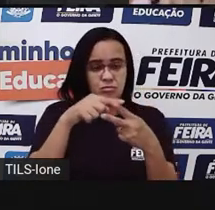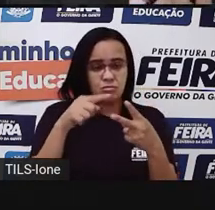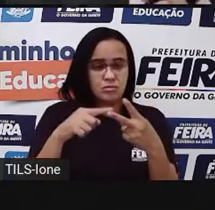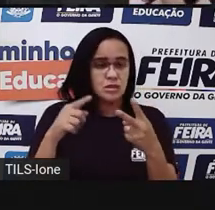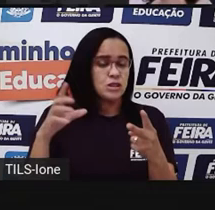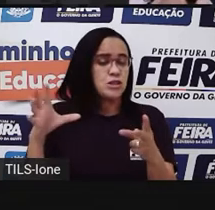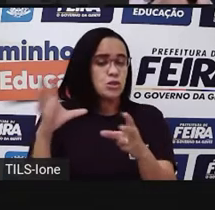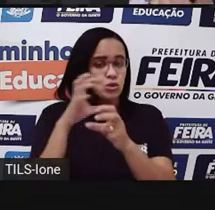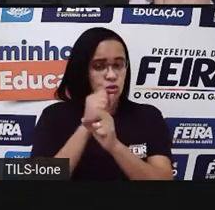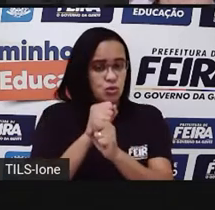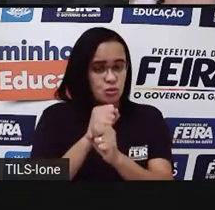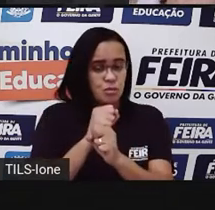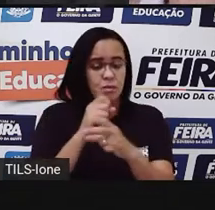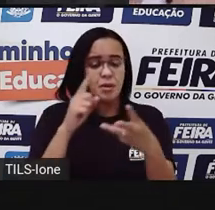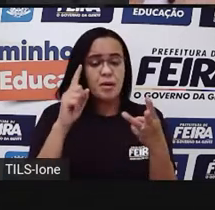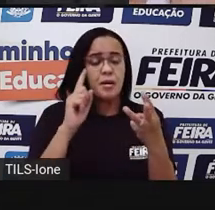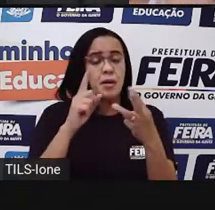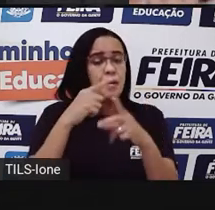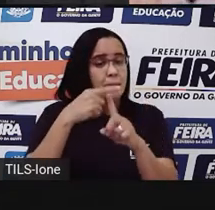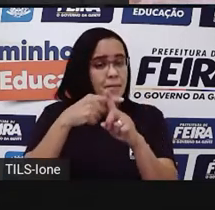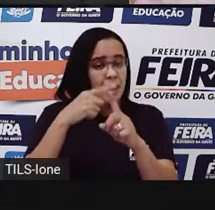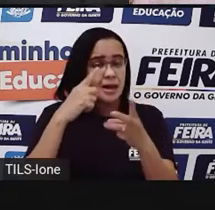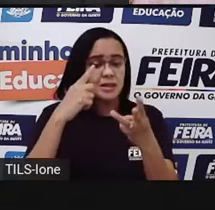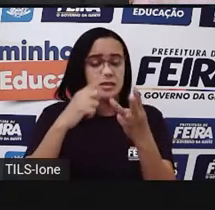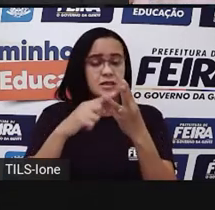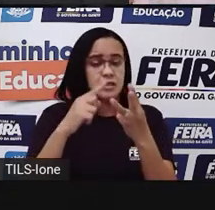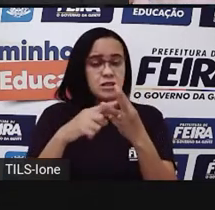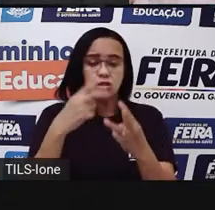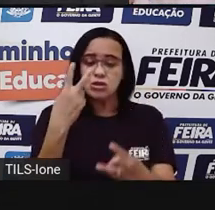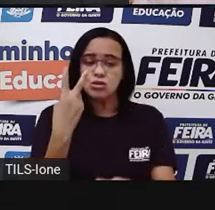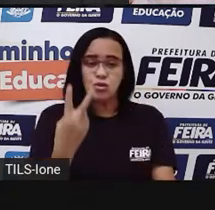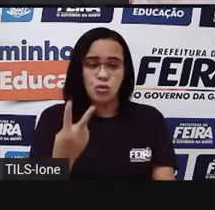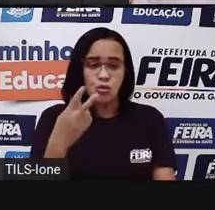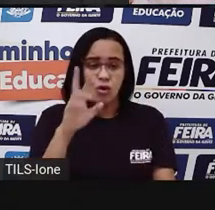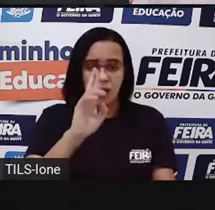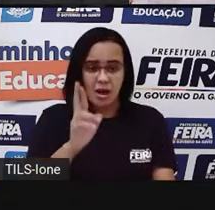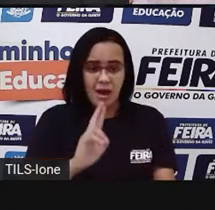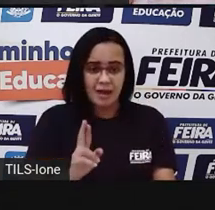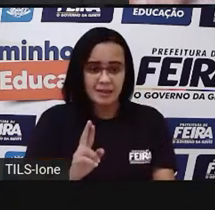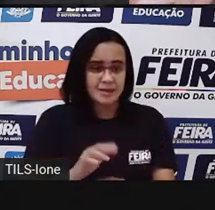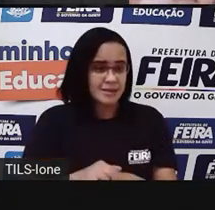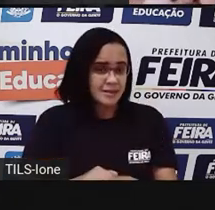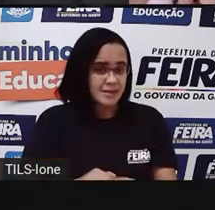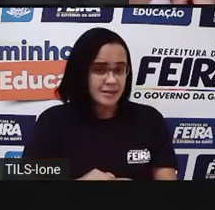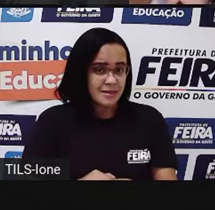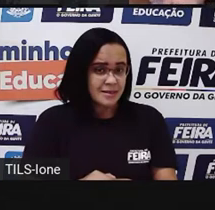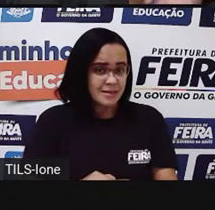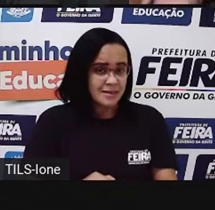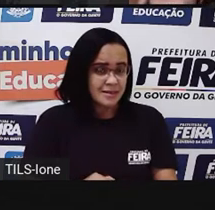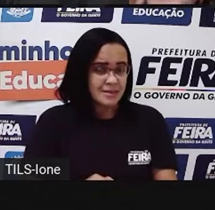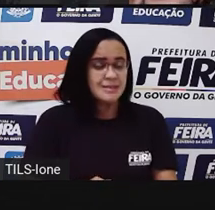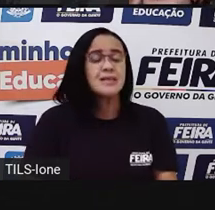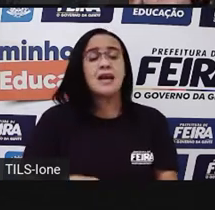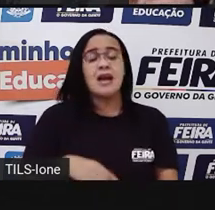2 reais. 110, 111, 112.